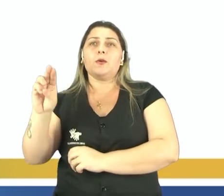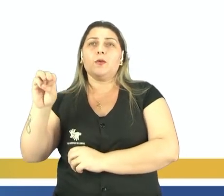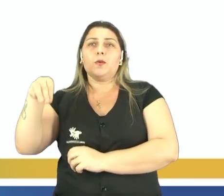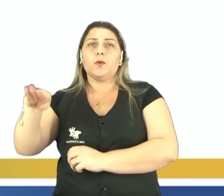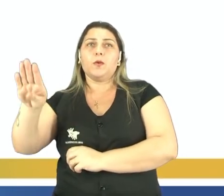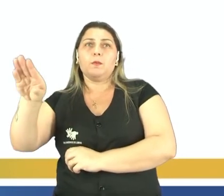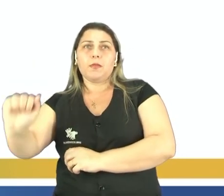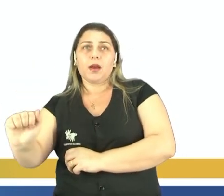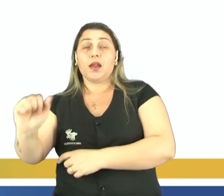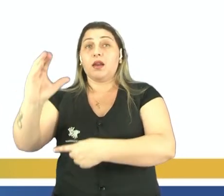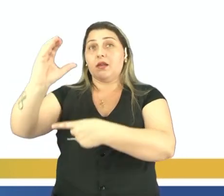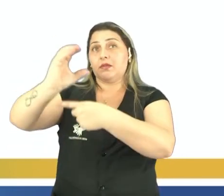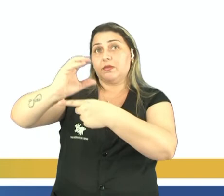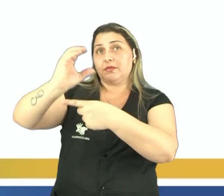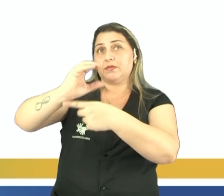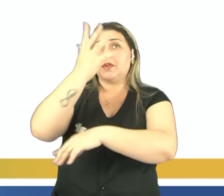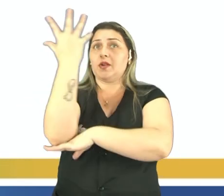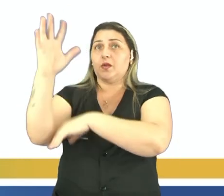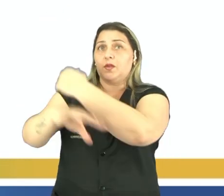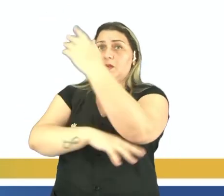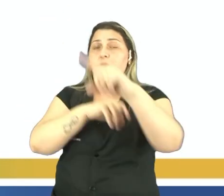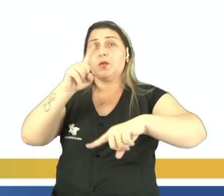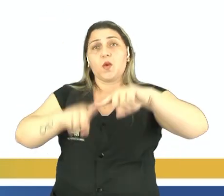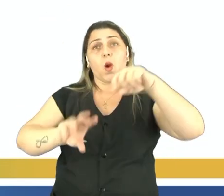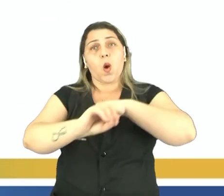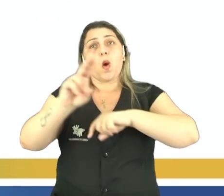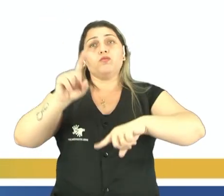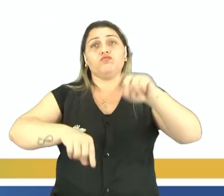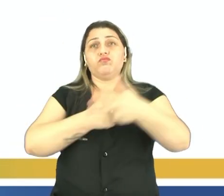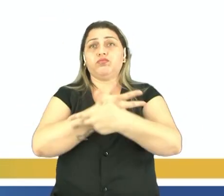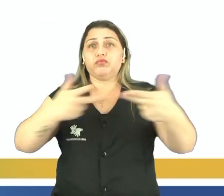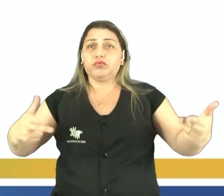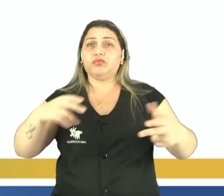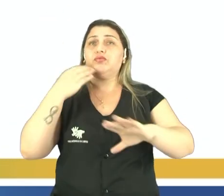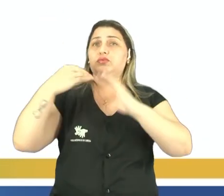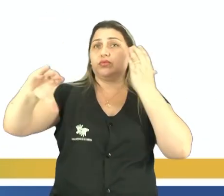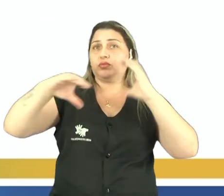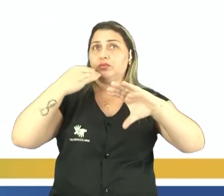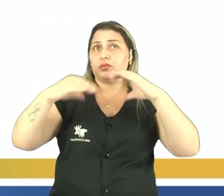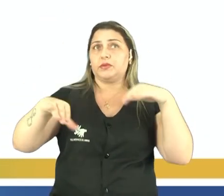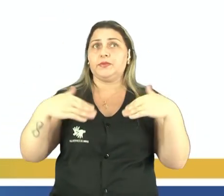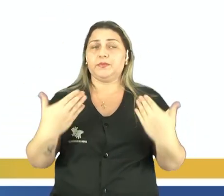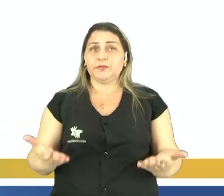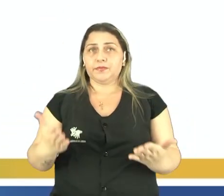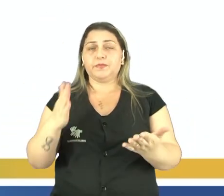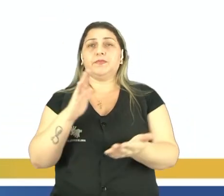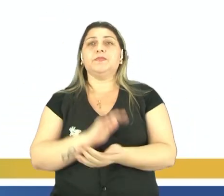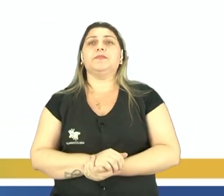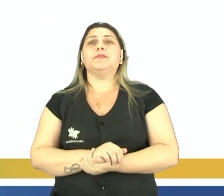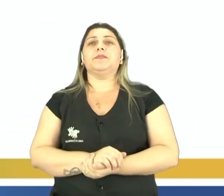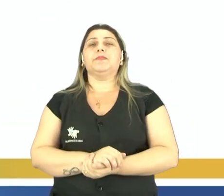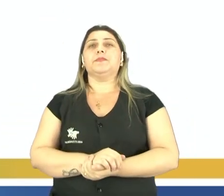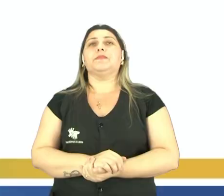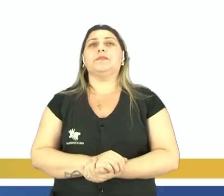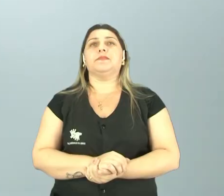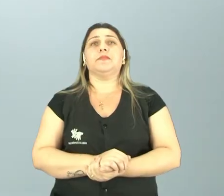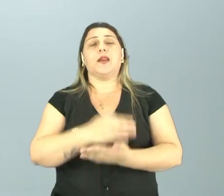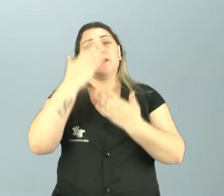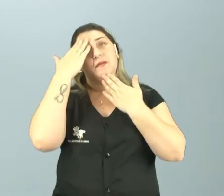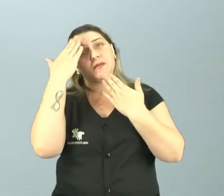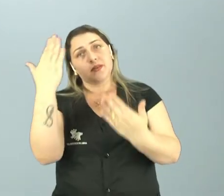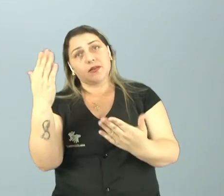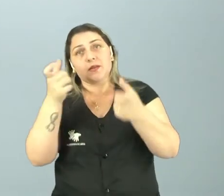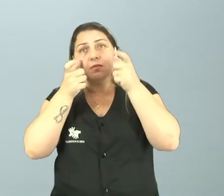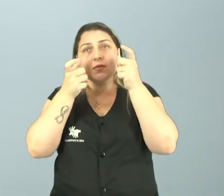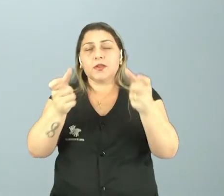Bora lá? Uma espécie de árvore ou instrumento musical, tá? Então, seria isso aí. Eu quero agradecer